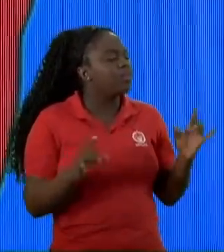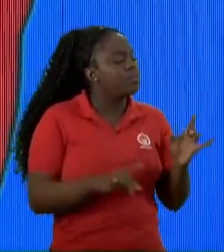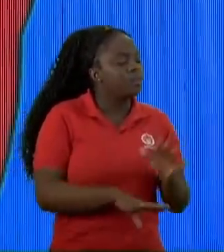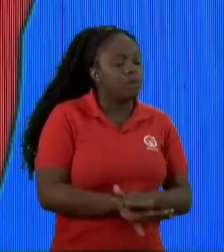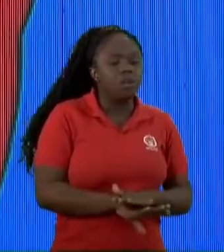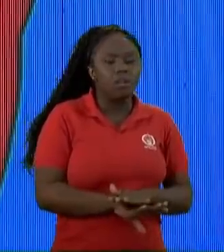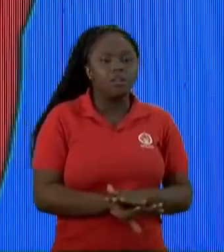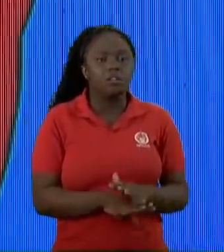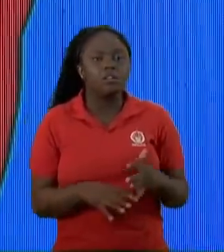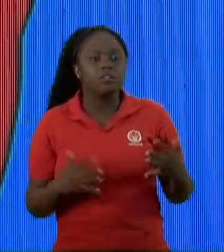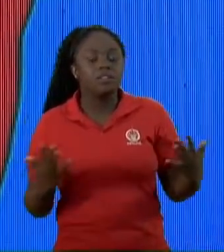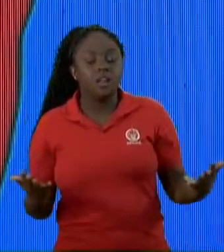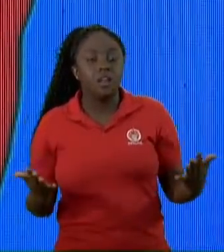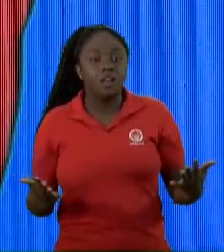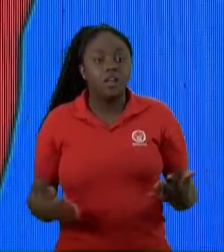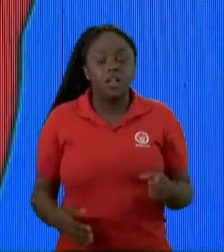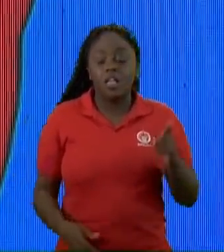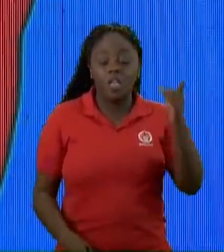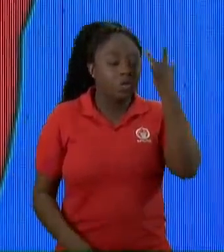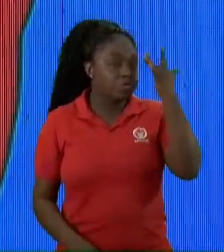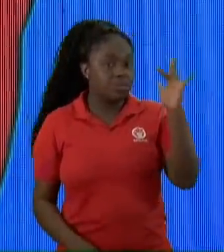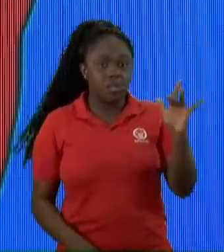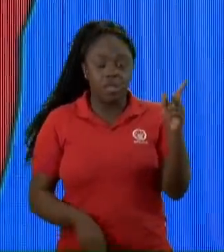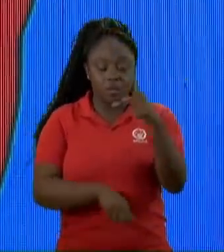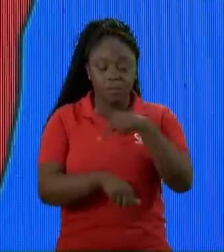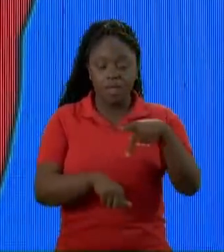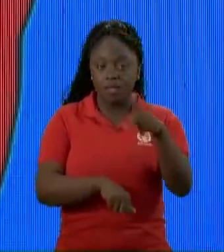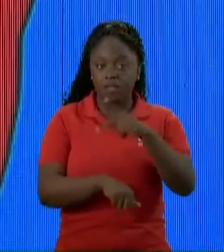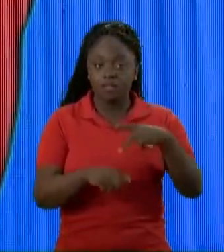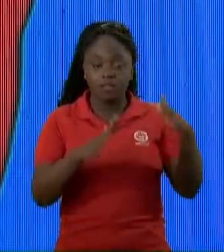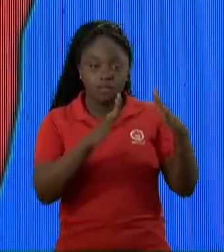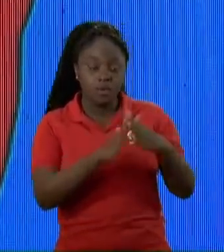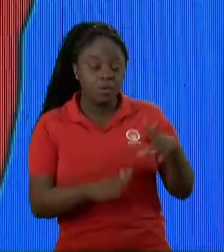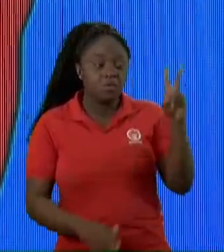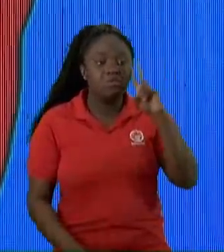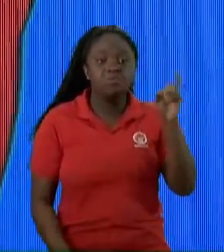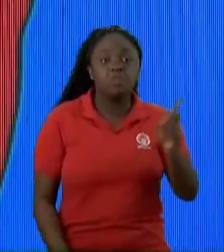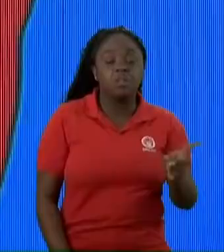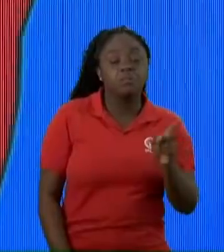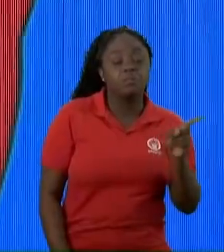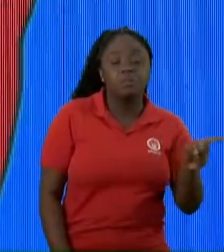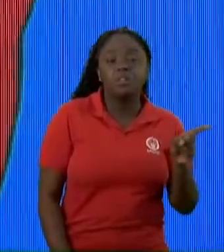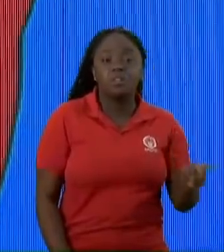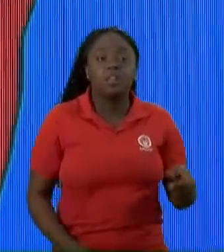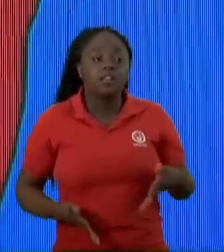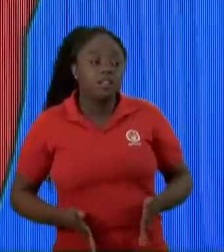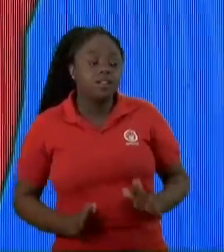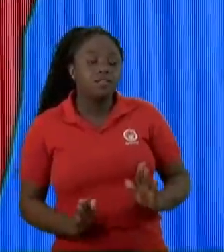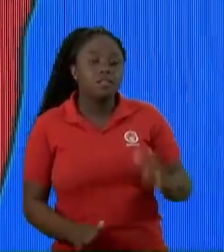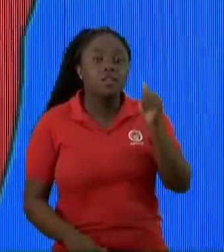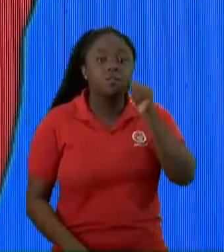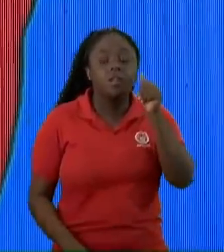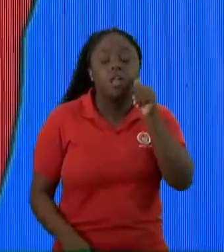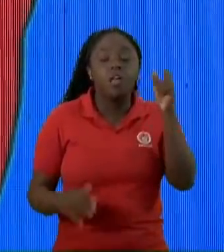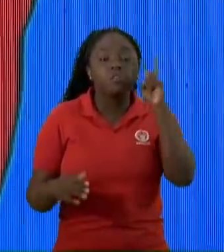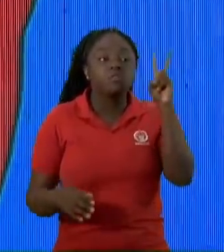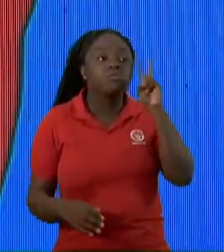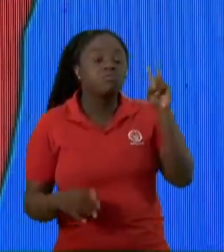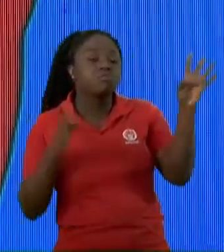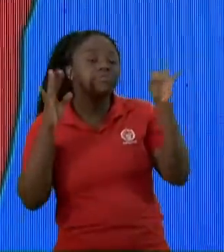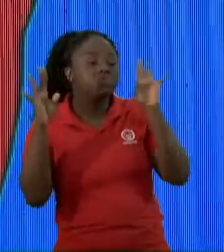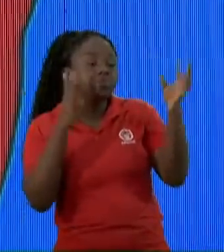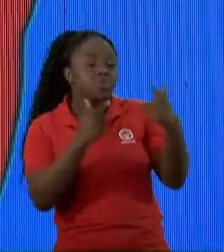Então assim Ele não sabe o país Que ele mora Ele não lembra Que ele é filho De um homem Com outra mulher Ele não lembra Que ele tem sonhos É só a